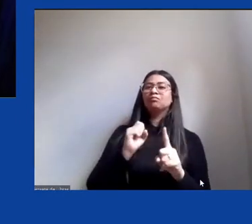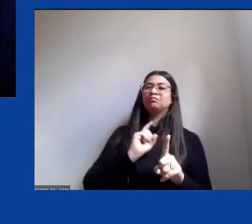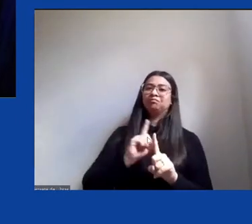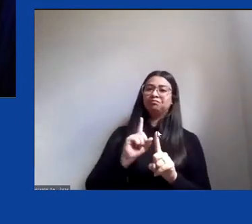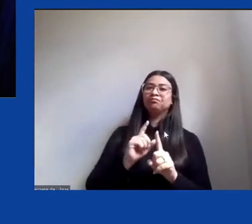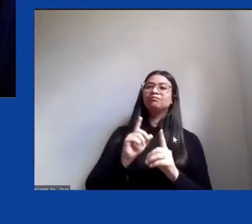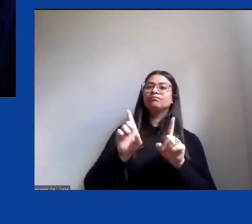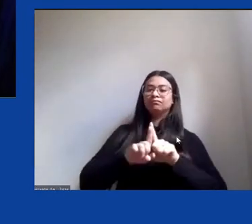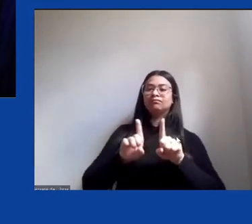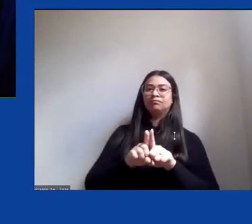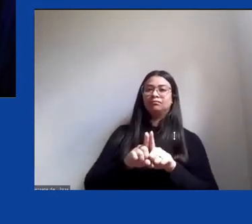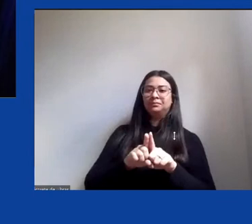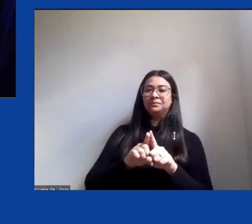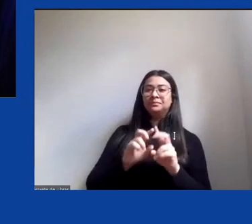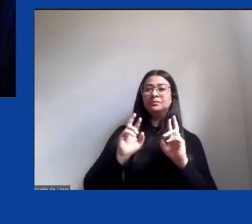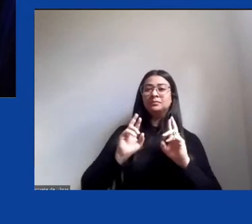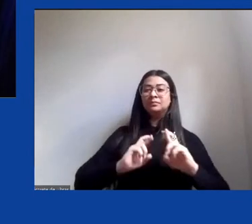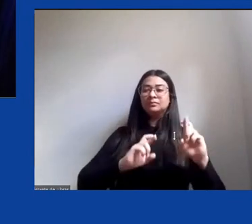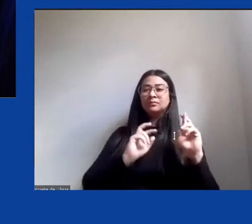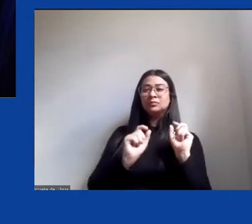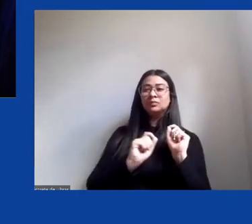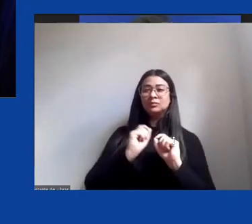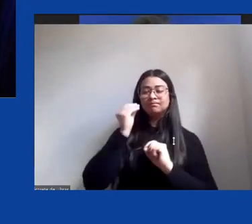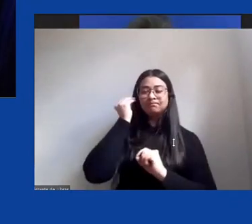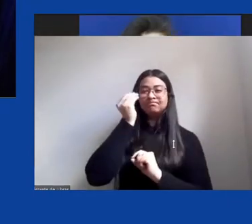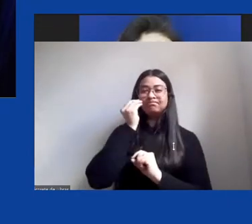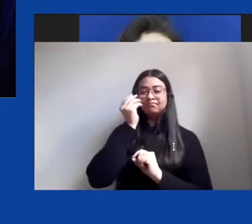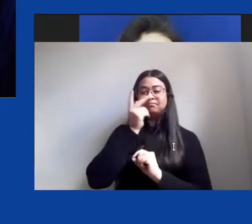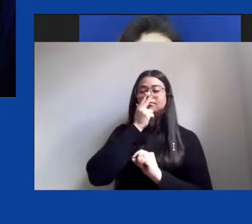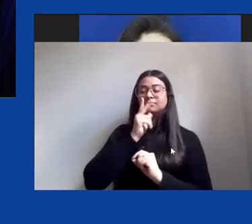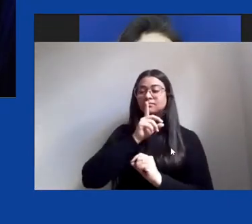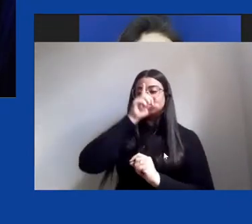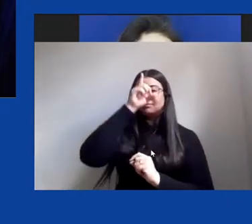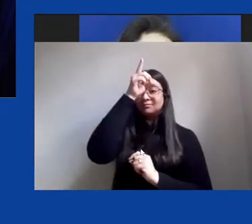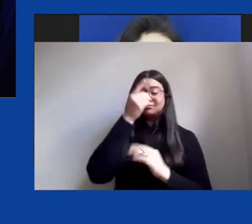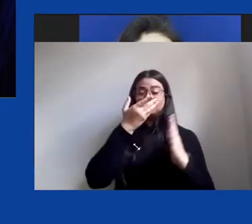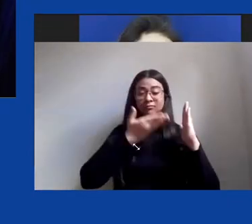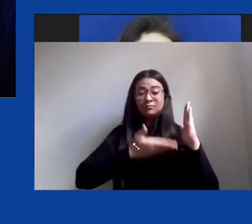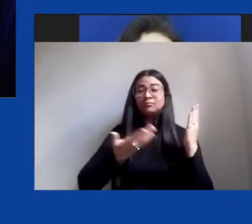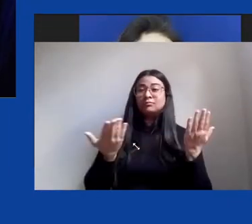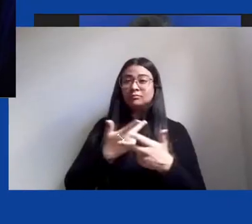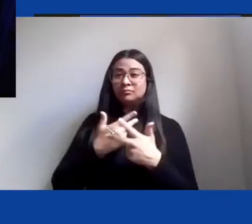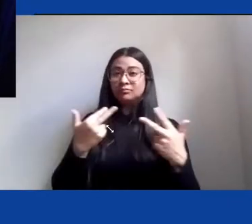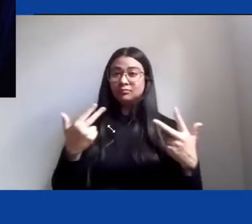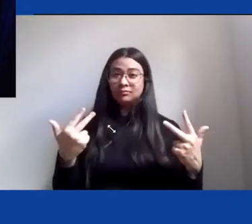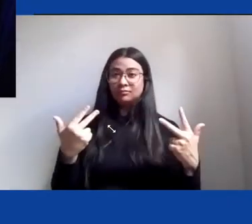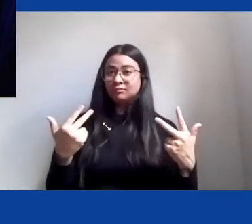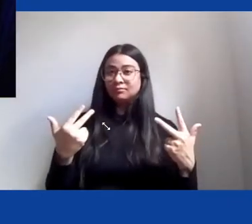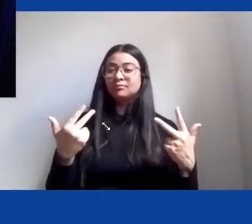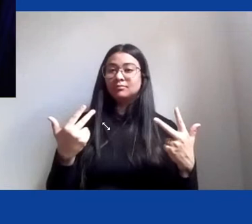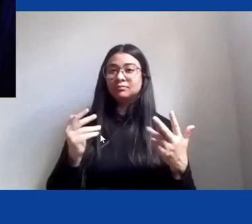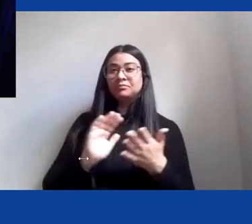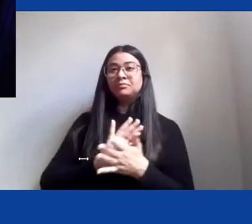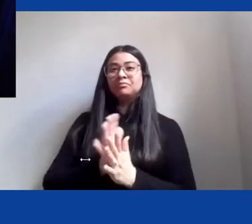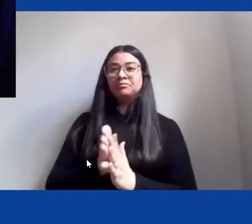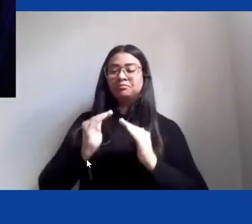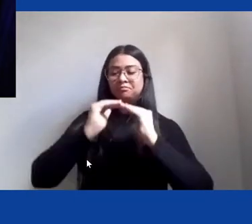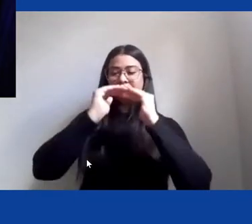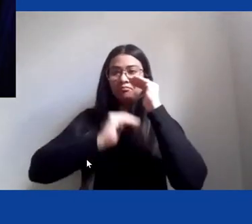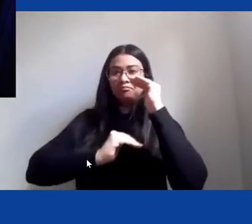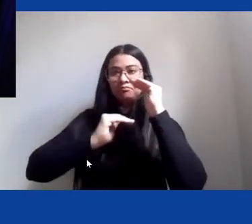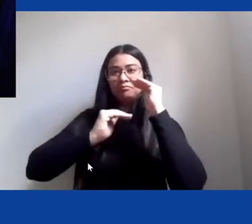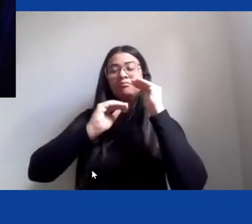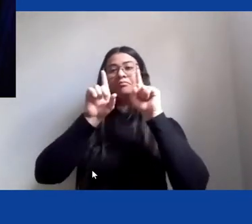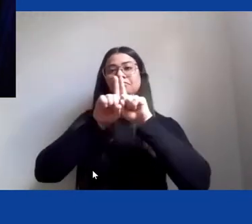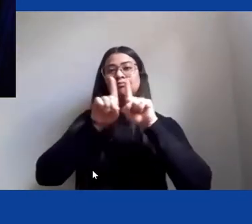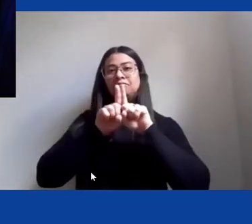intenso processo de naturalização desse caráter, né, de desigualdades e injustiças